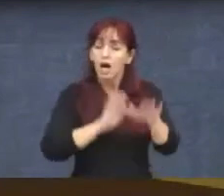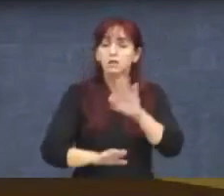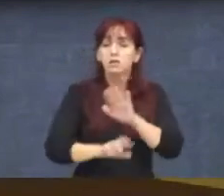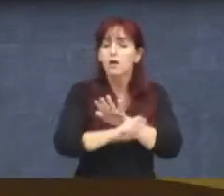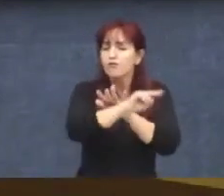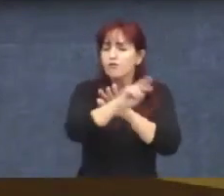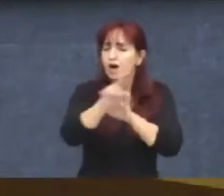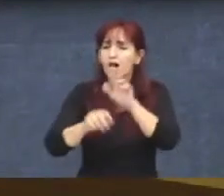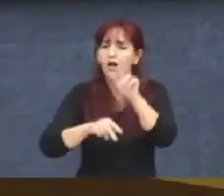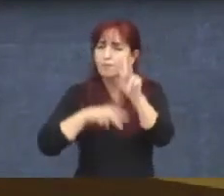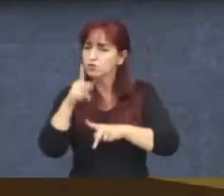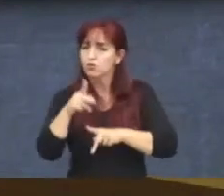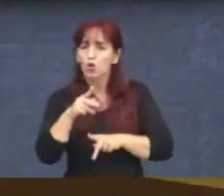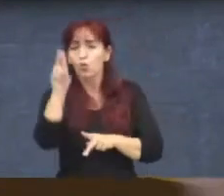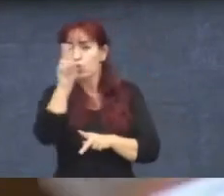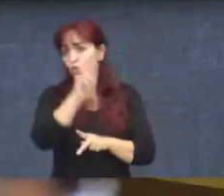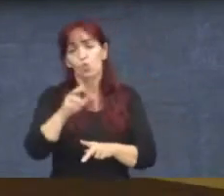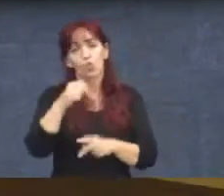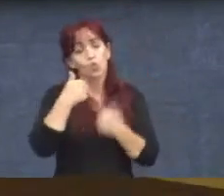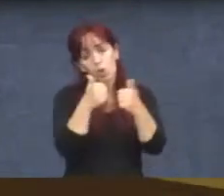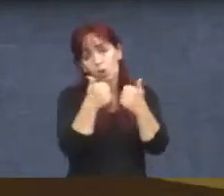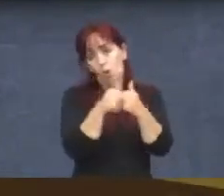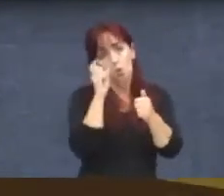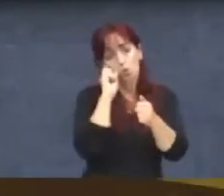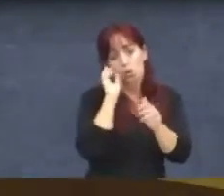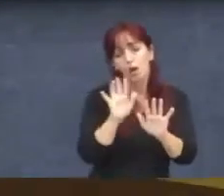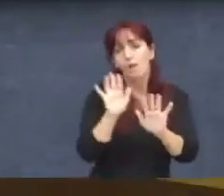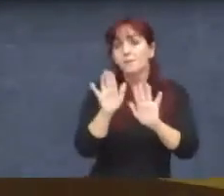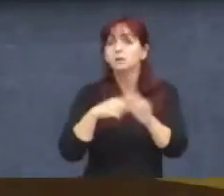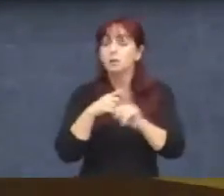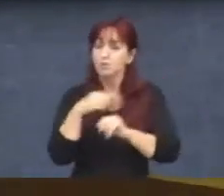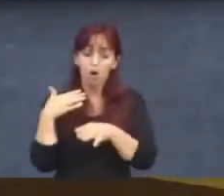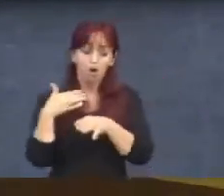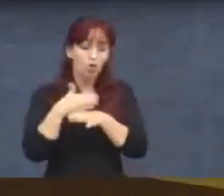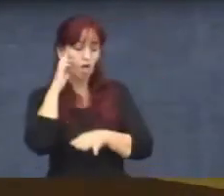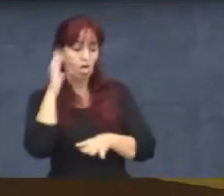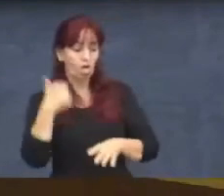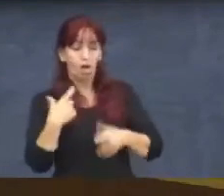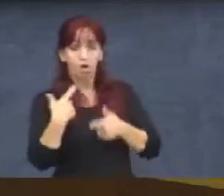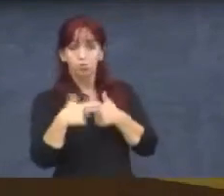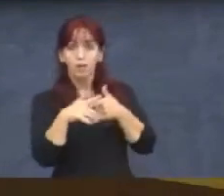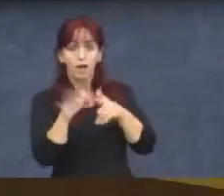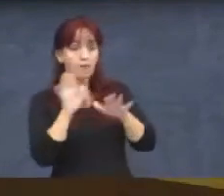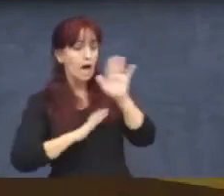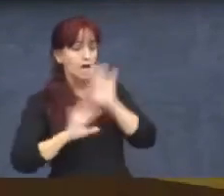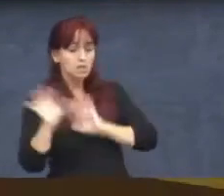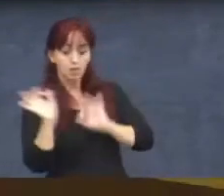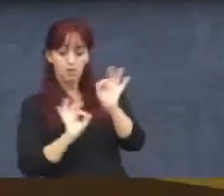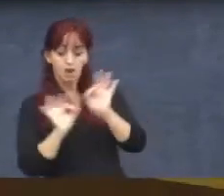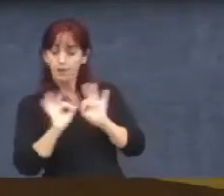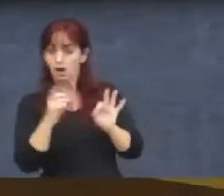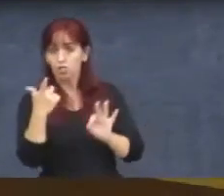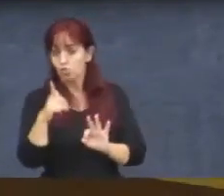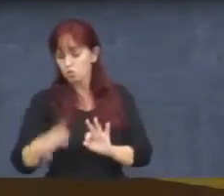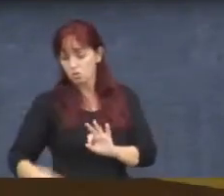usar o ônibus todo dia, mas na hora que vão usar, vira um problema na vida deles. Você não tem, às vezes, o dinheiro para pagar